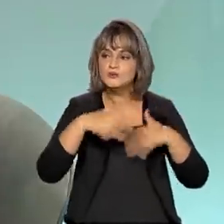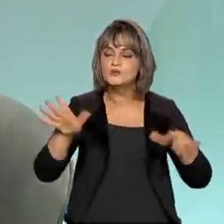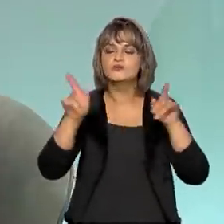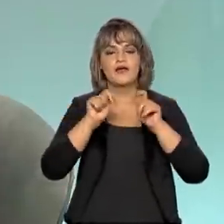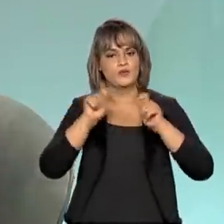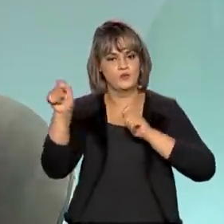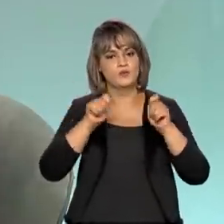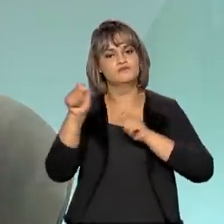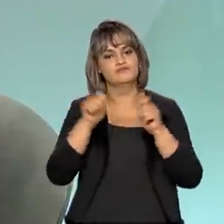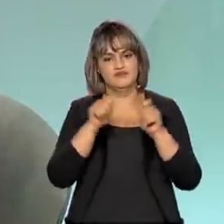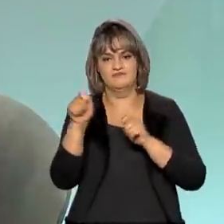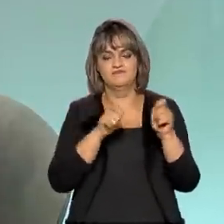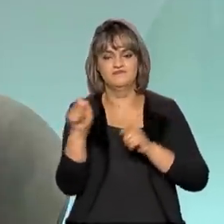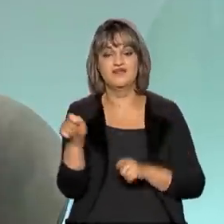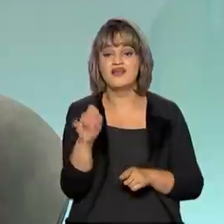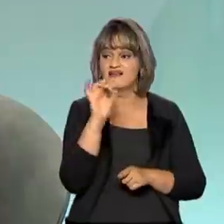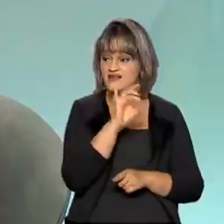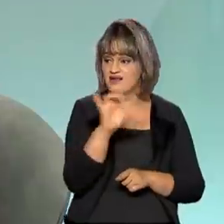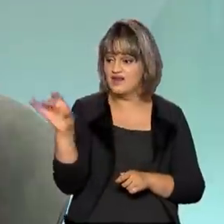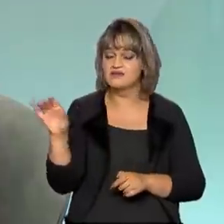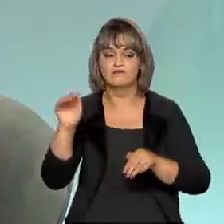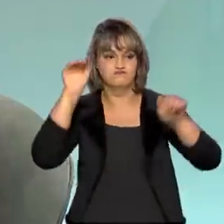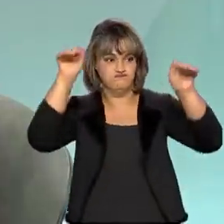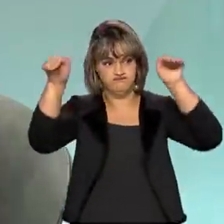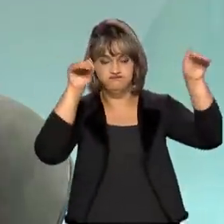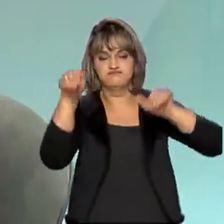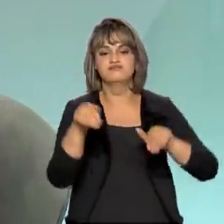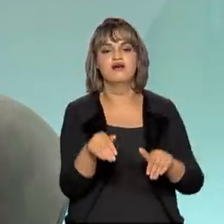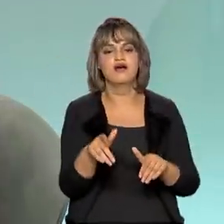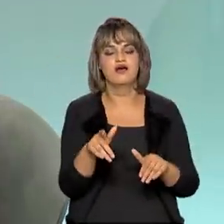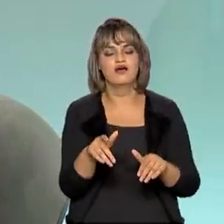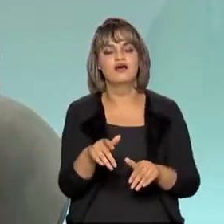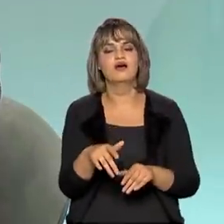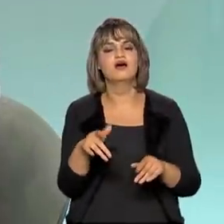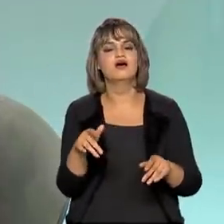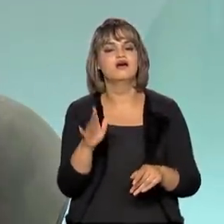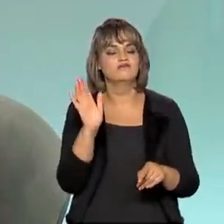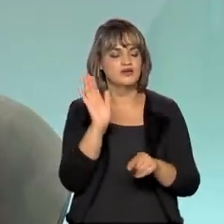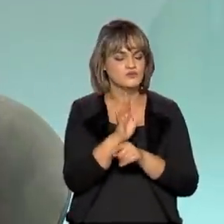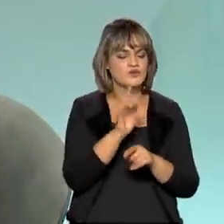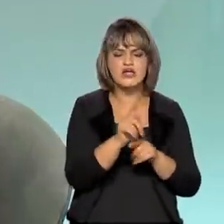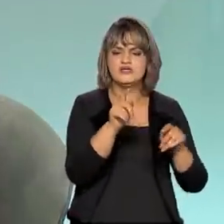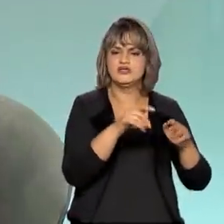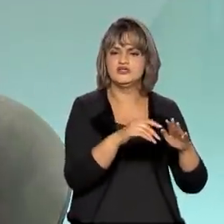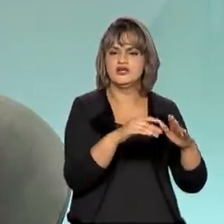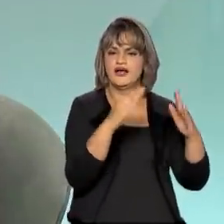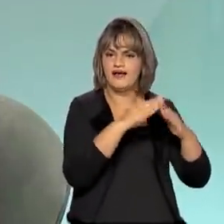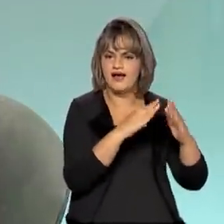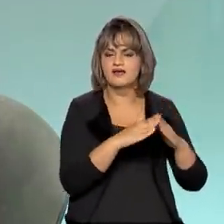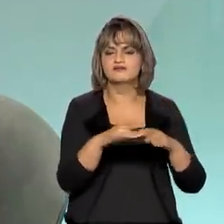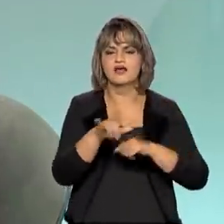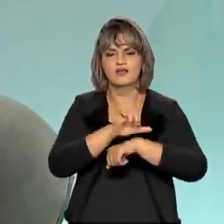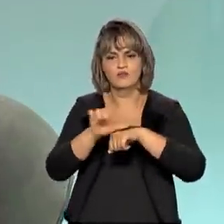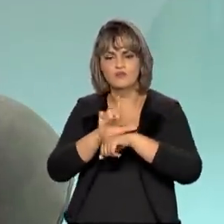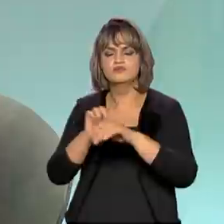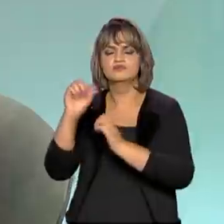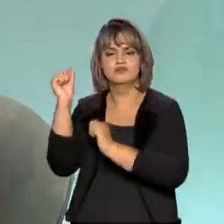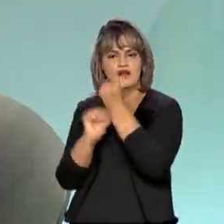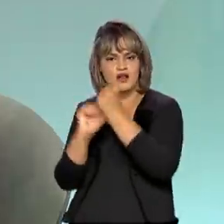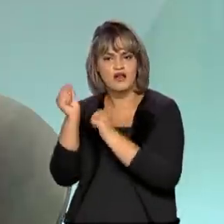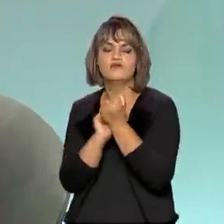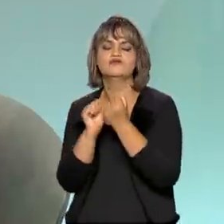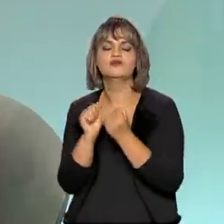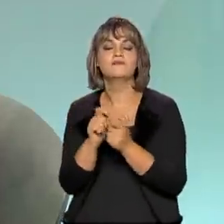economizarmos. Cada um de nós está sendo chamado a fazer a sua parte, a contribuir, seja na residência, seja no comércio, seja na indústria, para